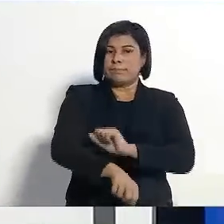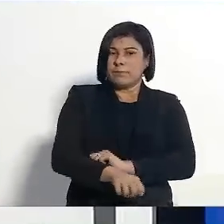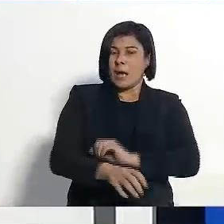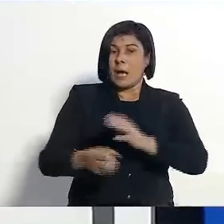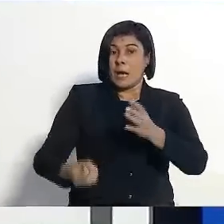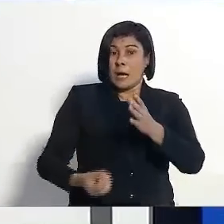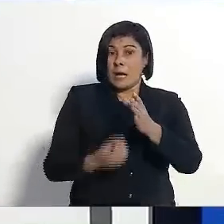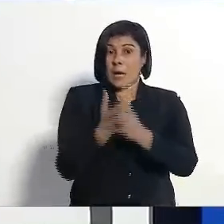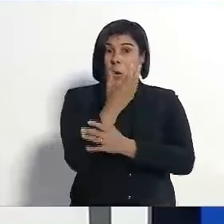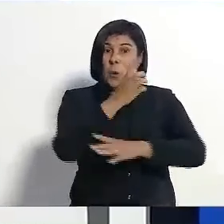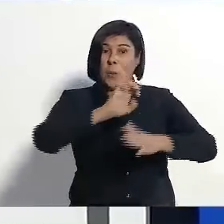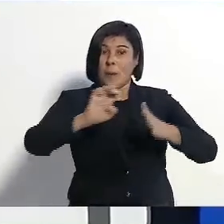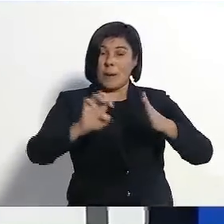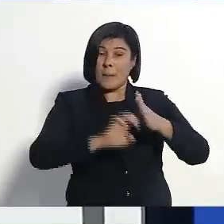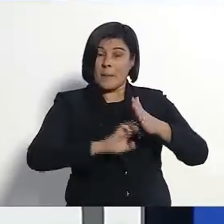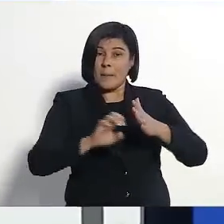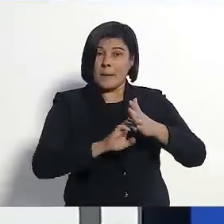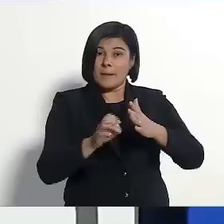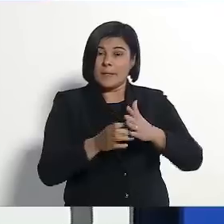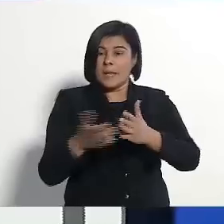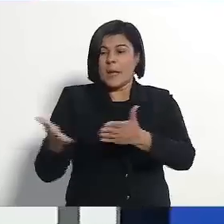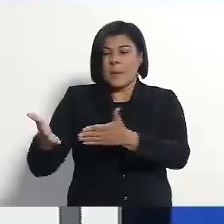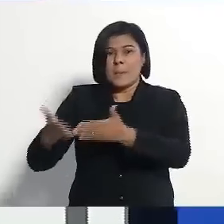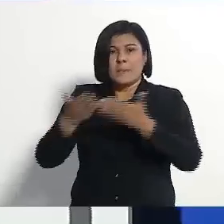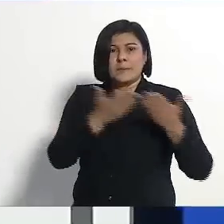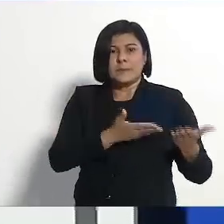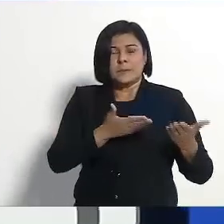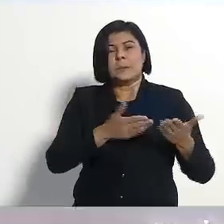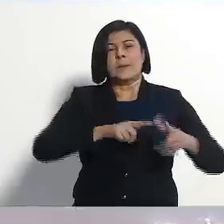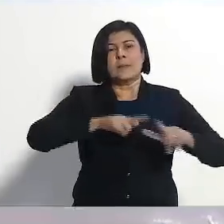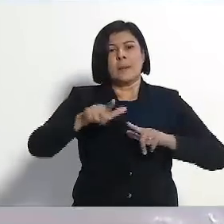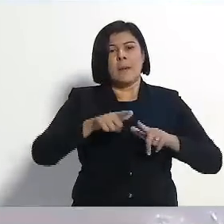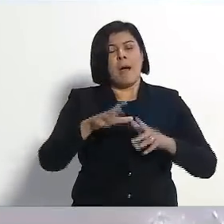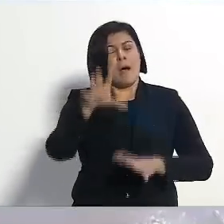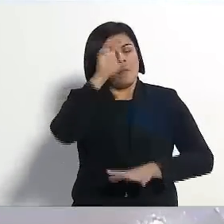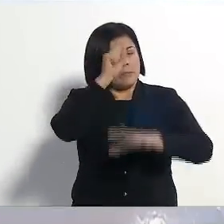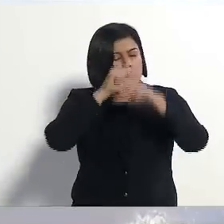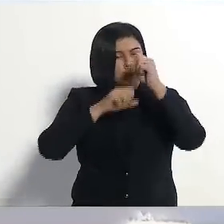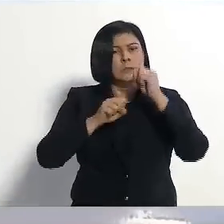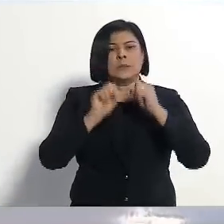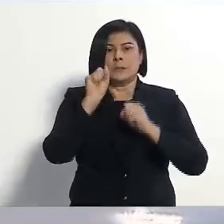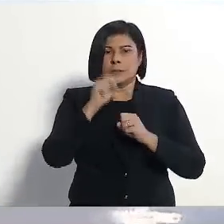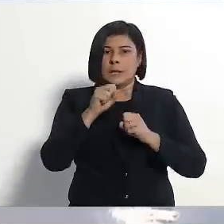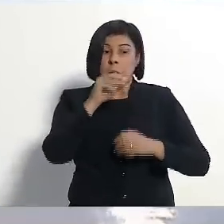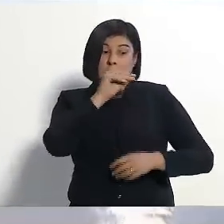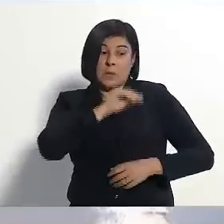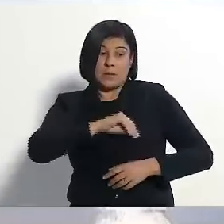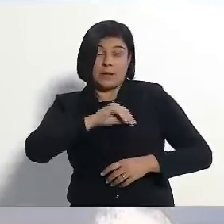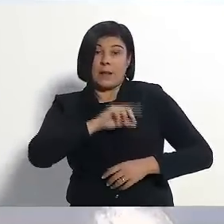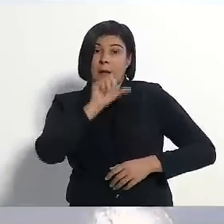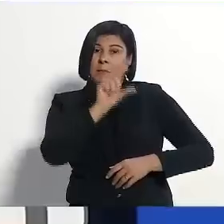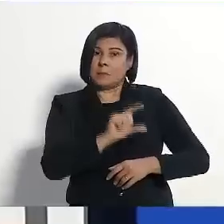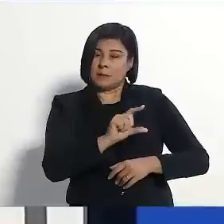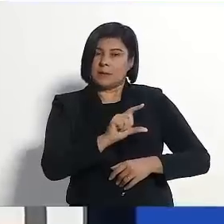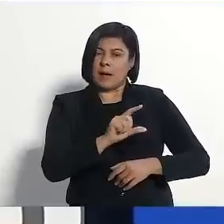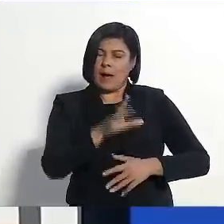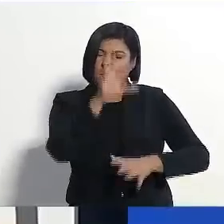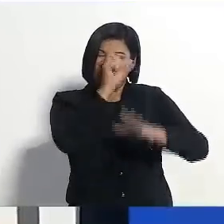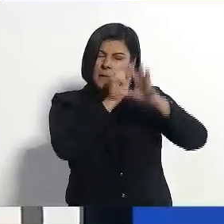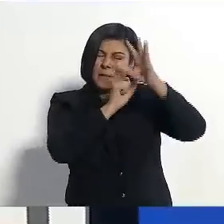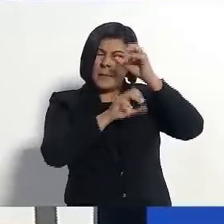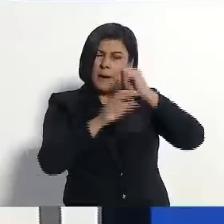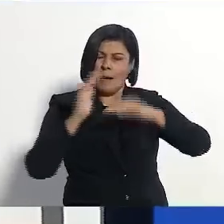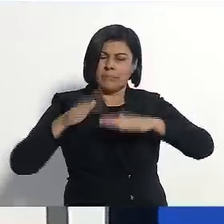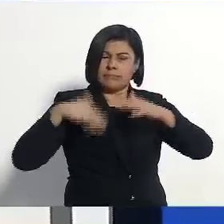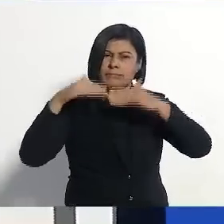a sua empresa e me contratar para trabalhar, que eu aprendi muito com isso. Ganhava um salário mínimo, mas lá onde eu estava, eu aprendi muito.